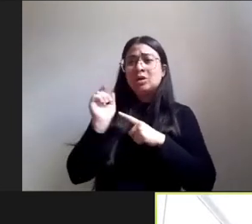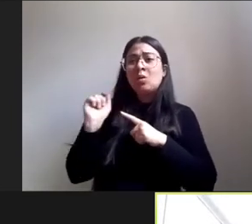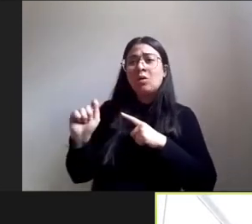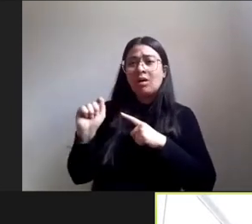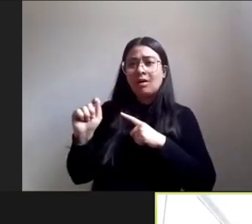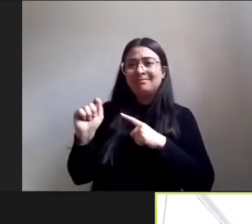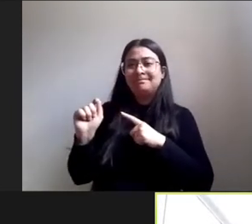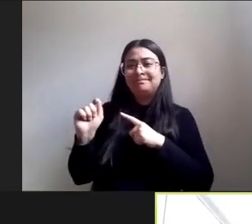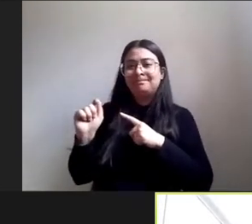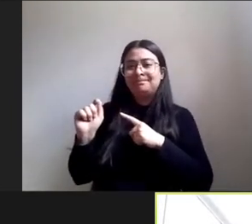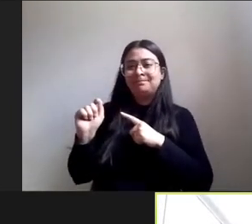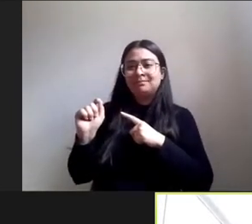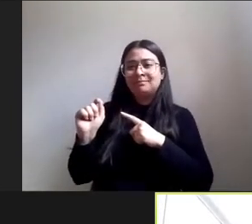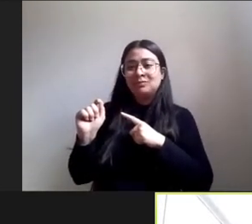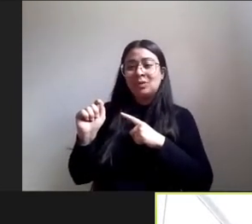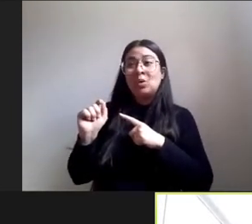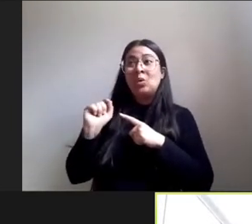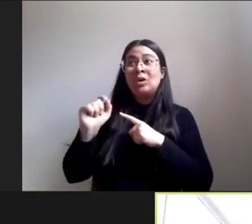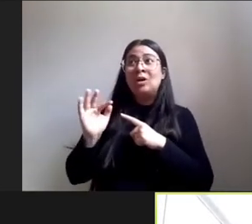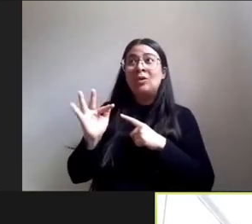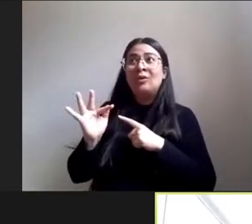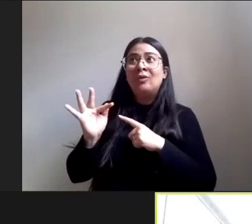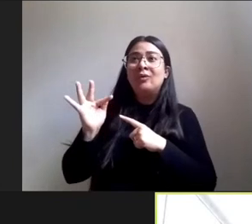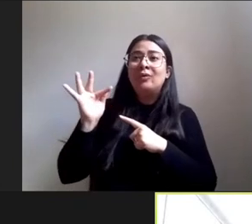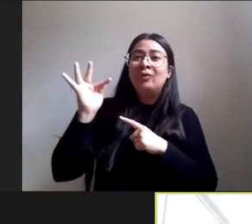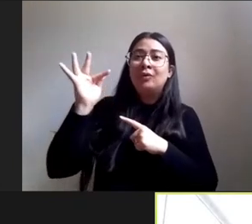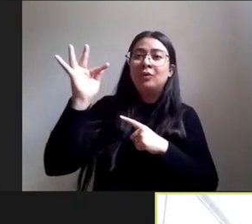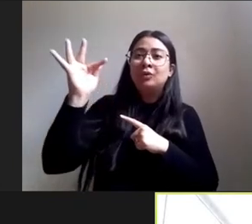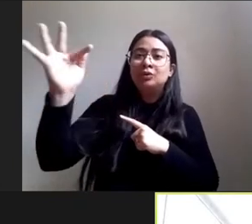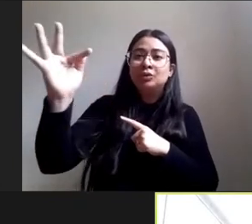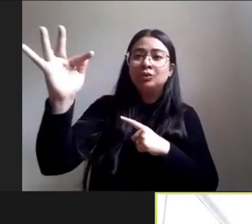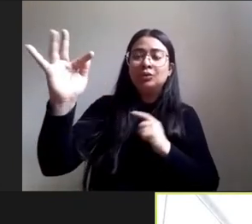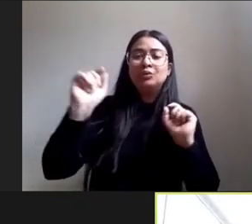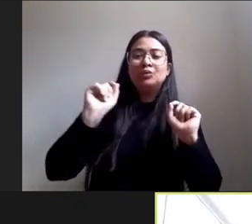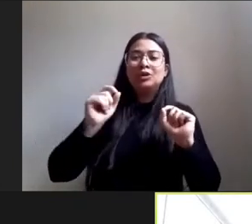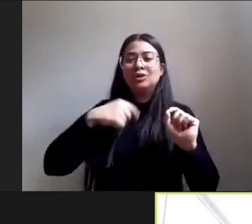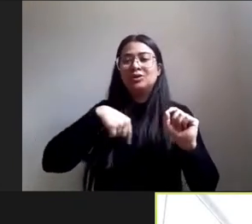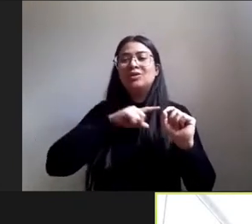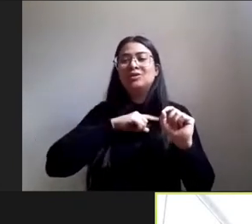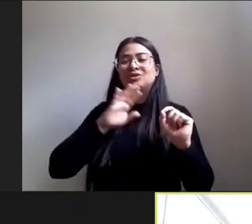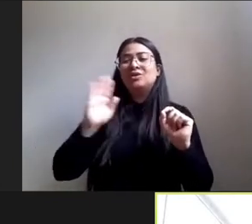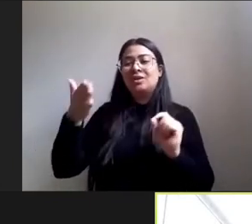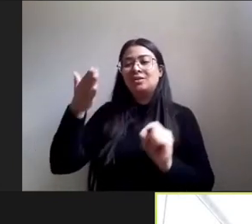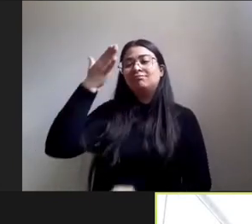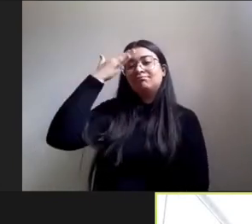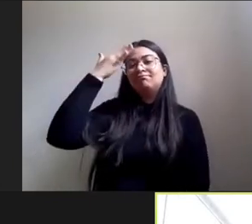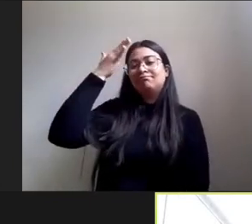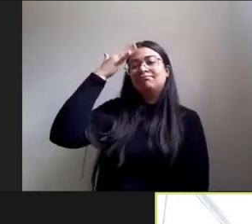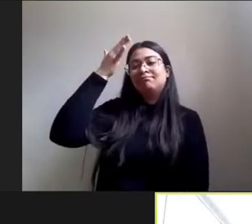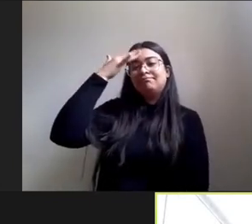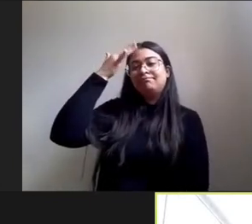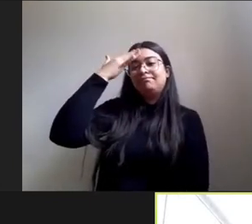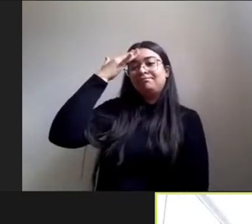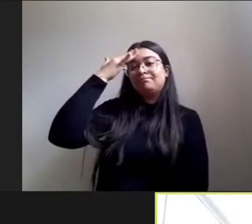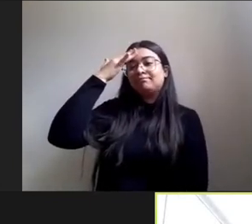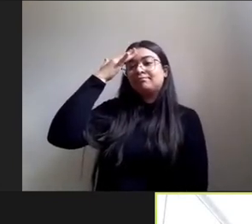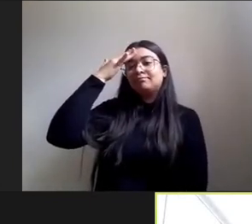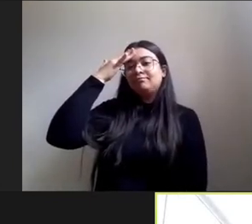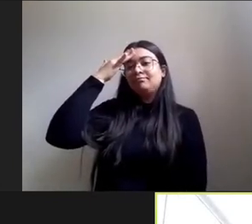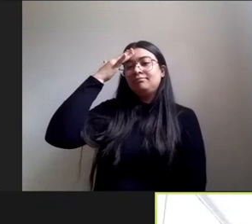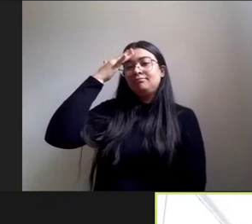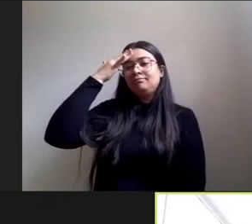vem por aí além daquilo que a gente já testemunha cotidianamente né é eu tô